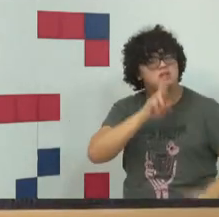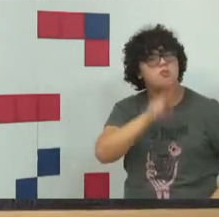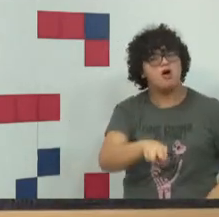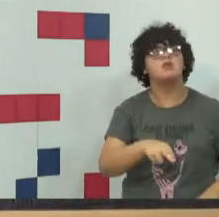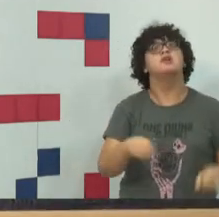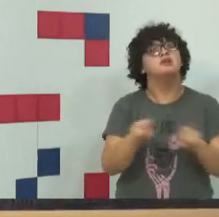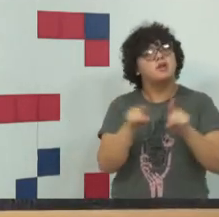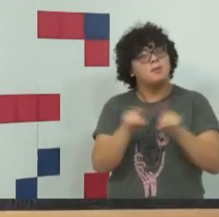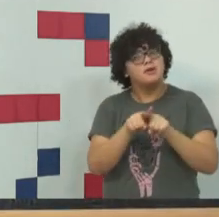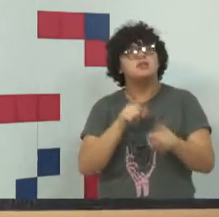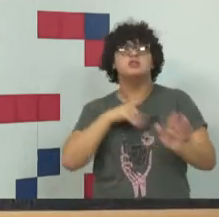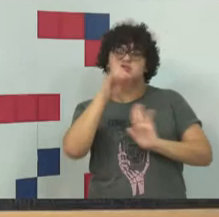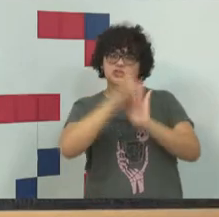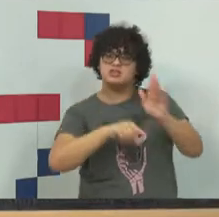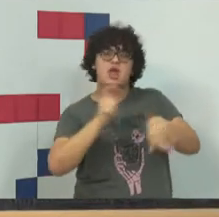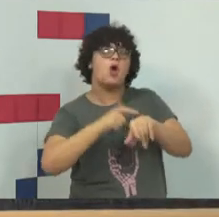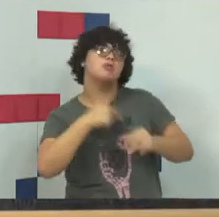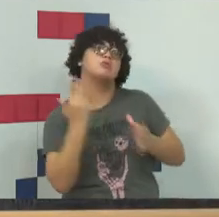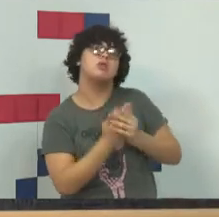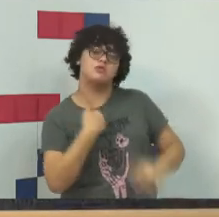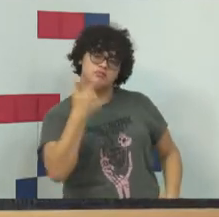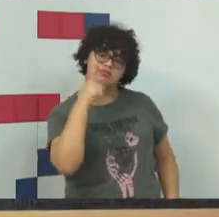inclusive de ser ressarcido no âmbito civil.